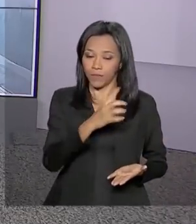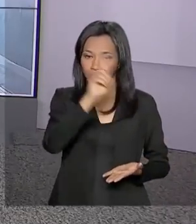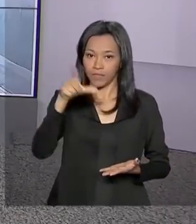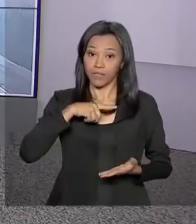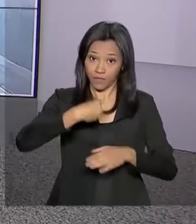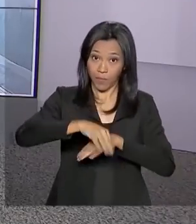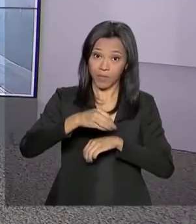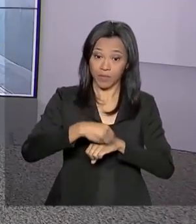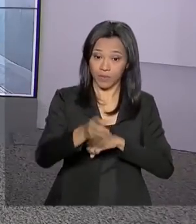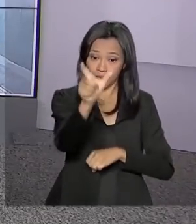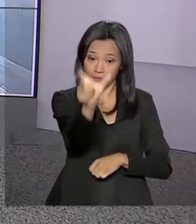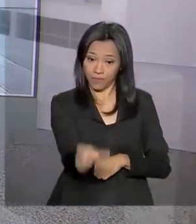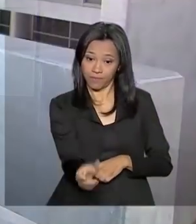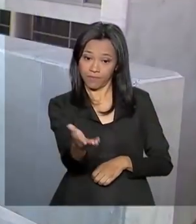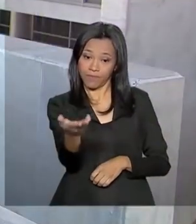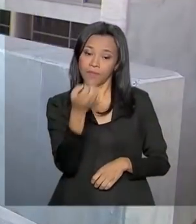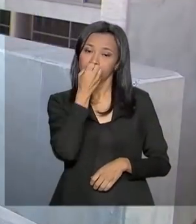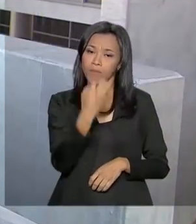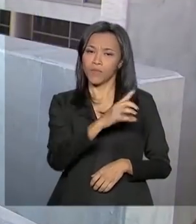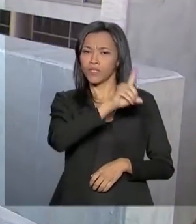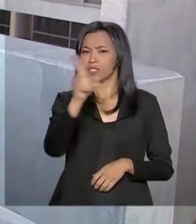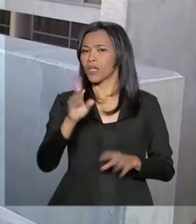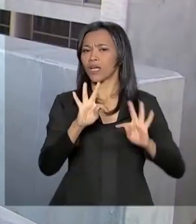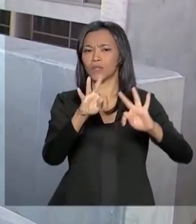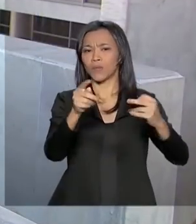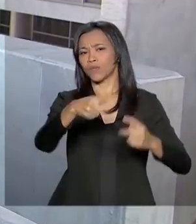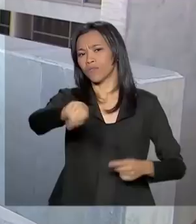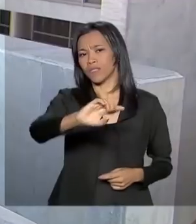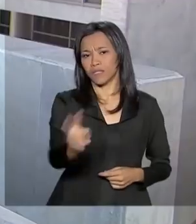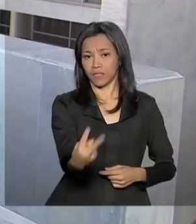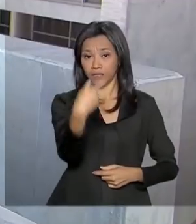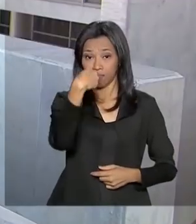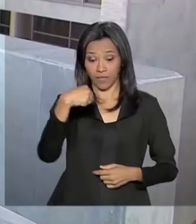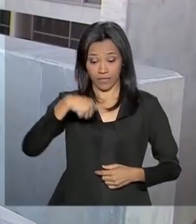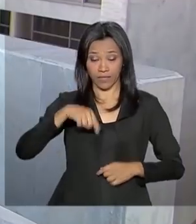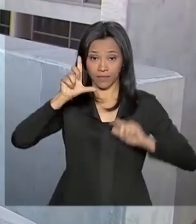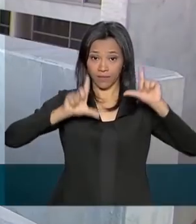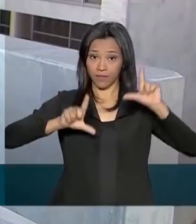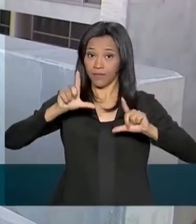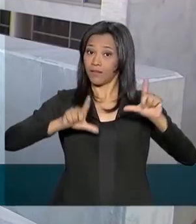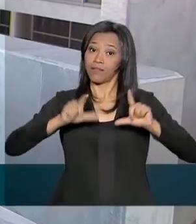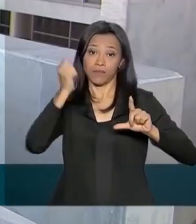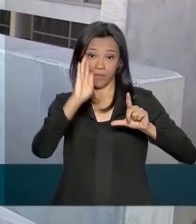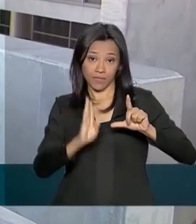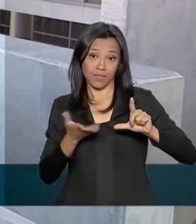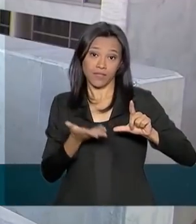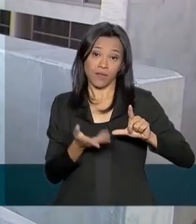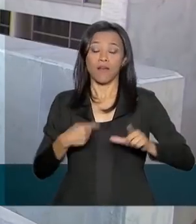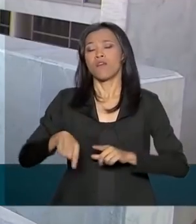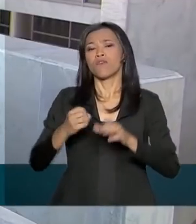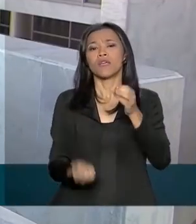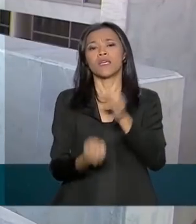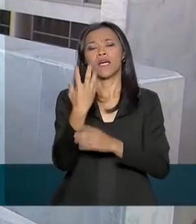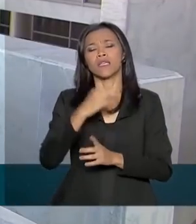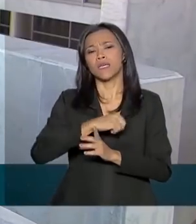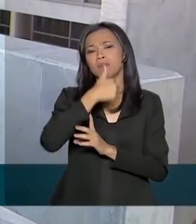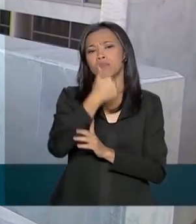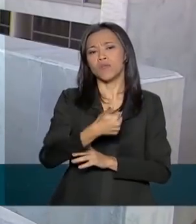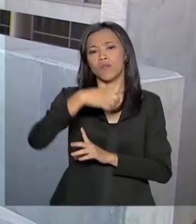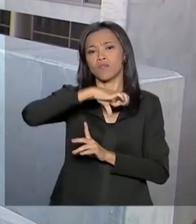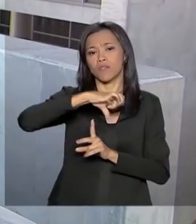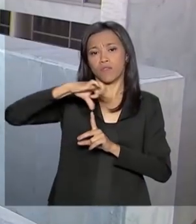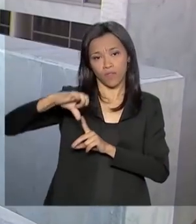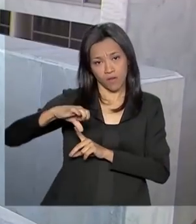Olá, Carla, bom dia. Bom dia a todos que nos acompanham aqui na TV Brasil. O Ministério da Defesa foi criado em 1999